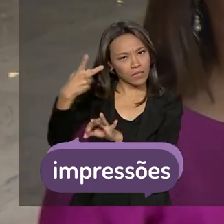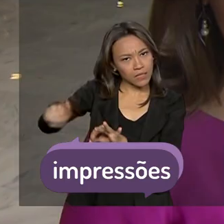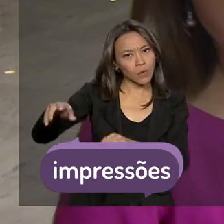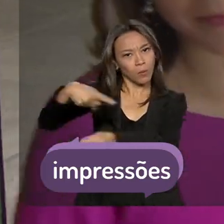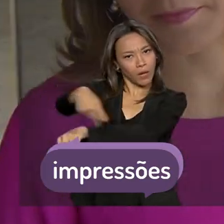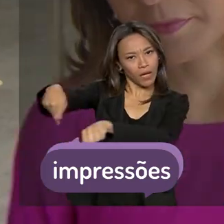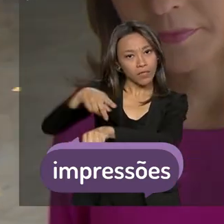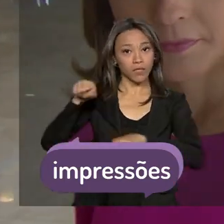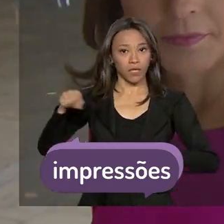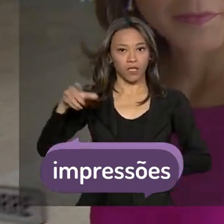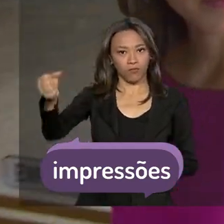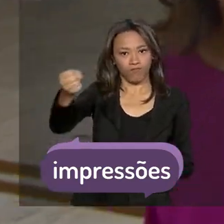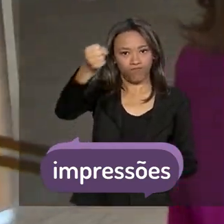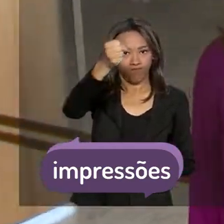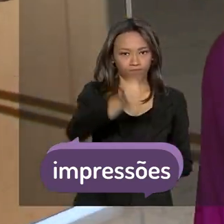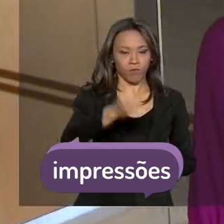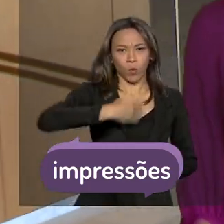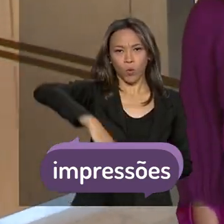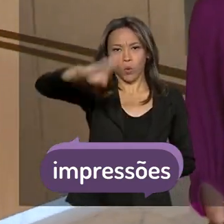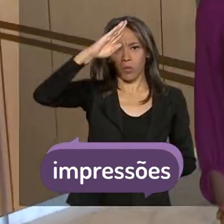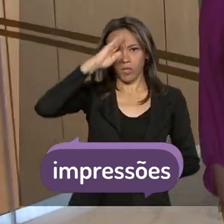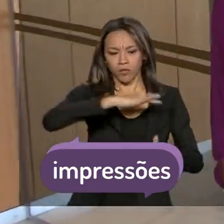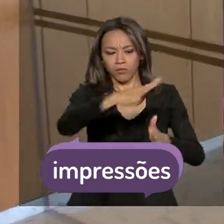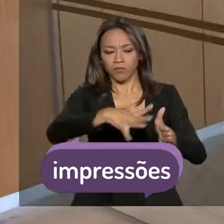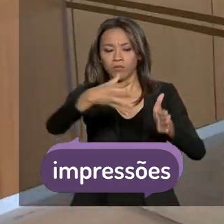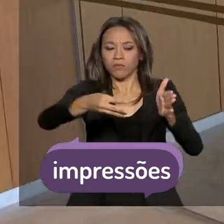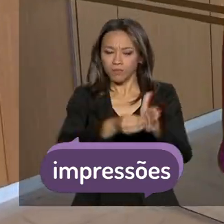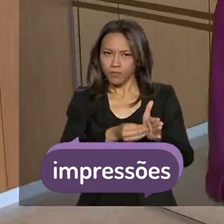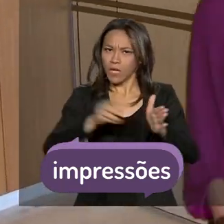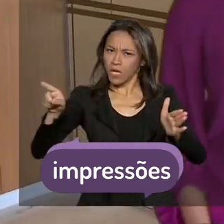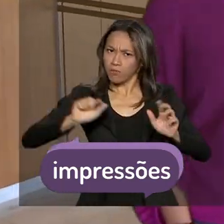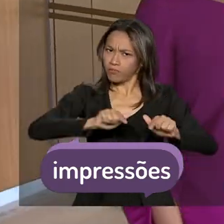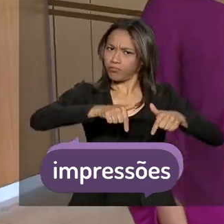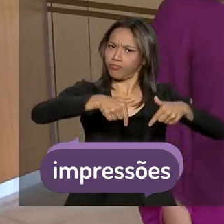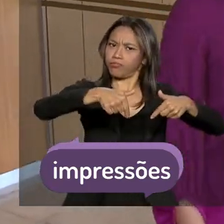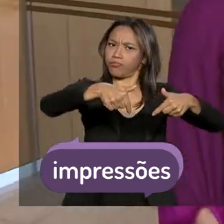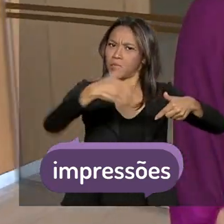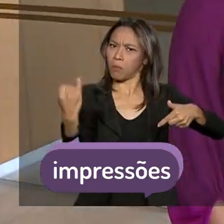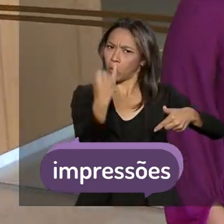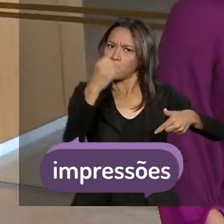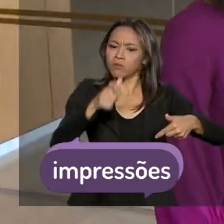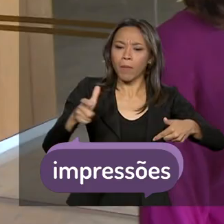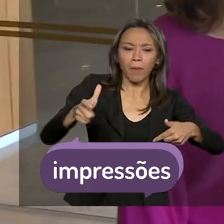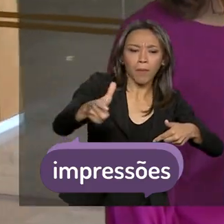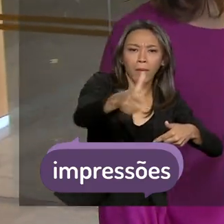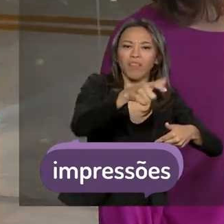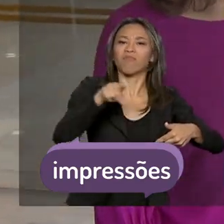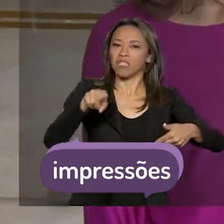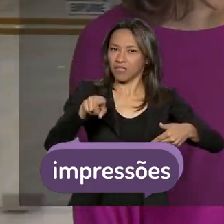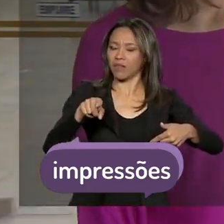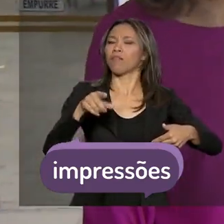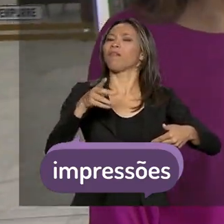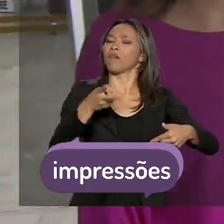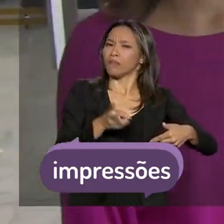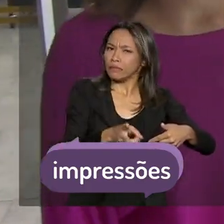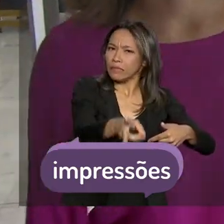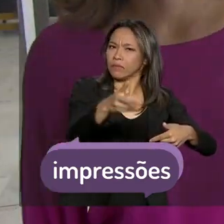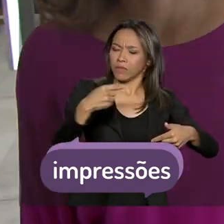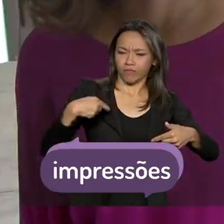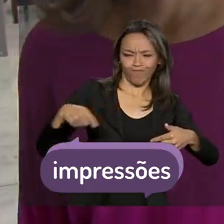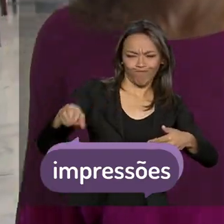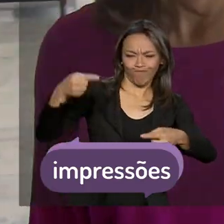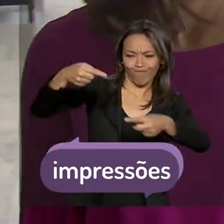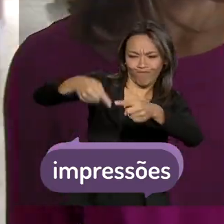comandante militar da Amazônia, avançou em espaços importantes, mas soube criticar ações que considerava